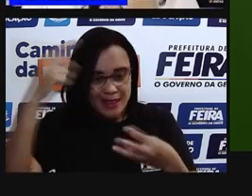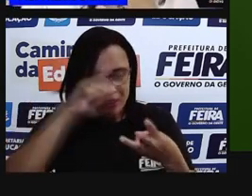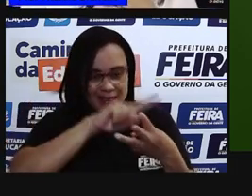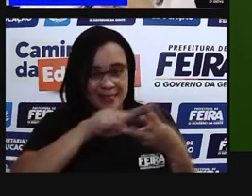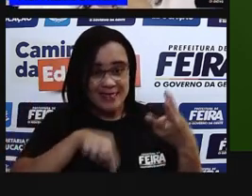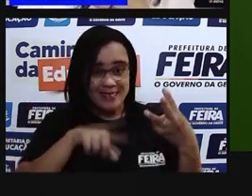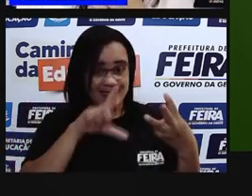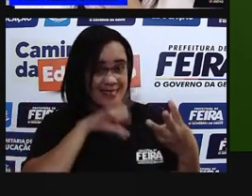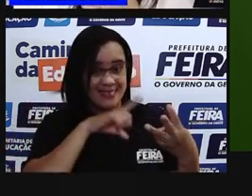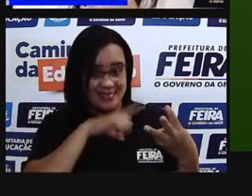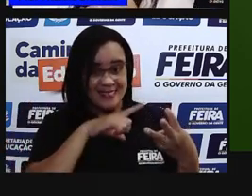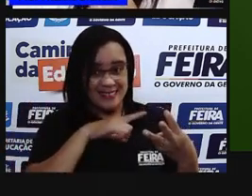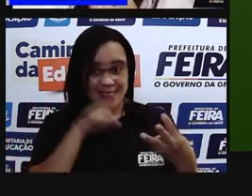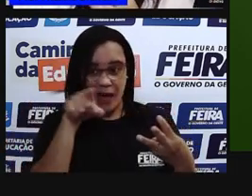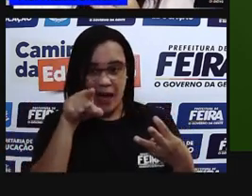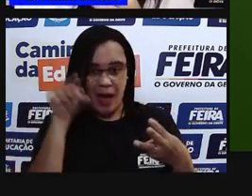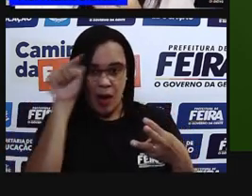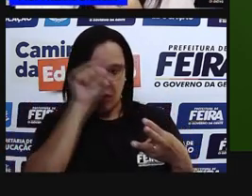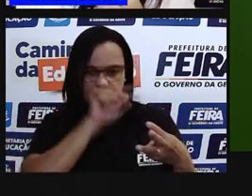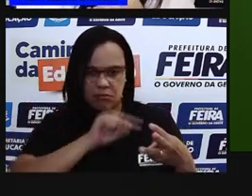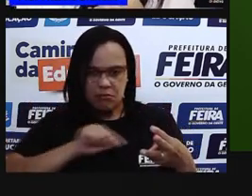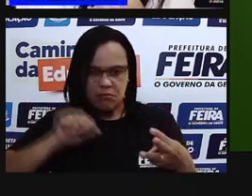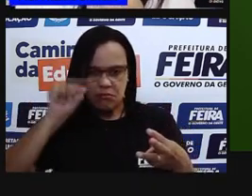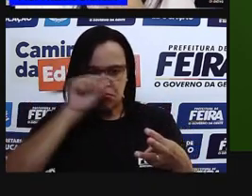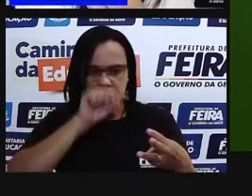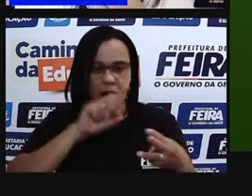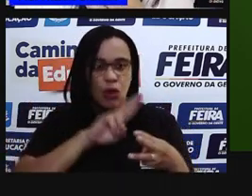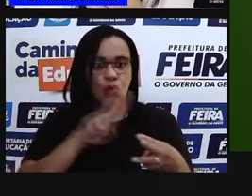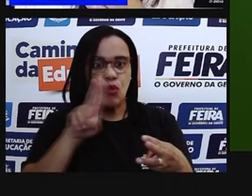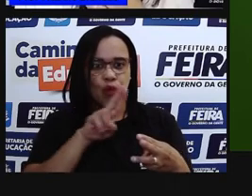Então, como é que eu posso imaginar uma membrana plasmática?